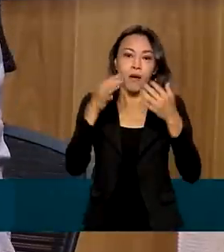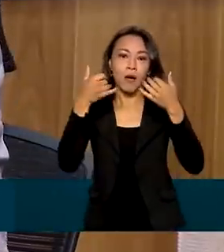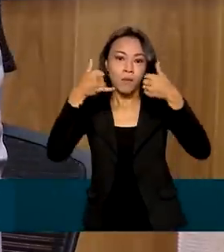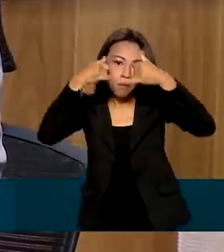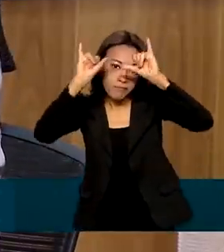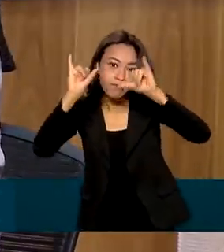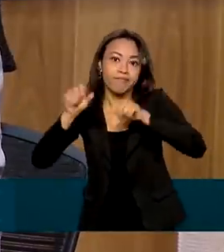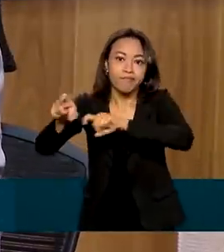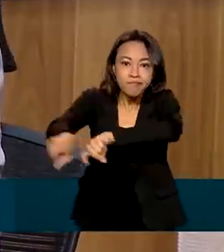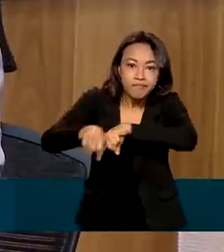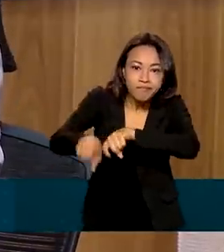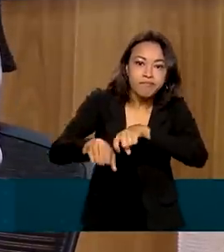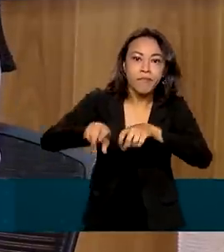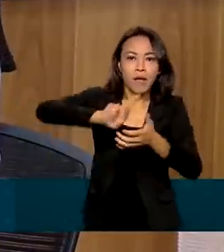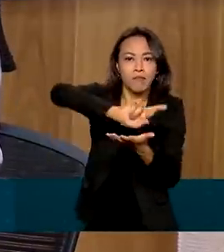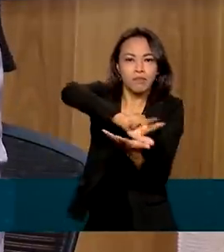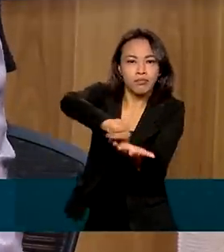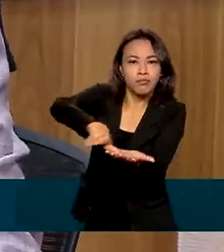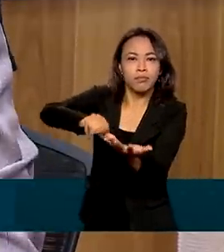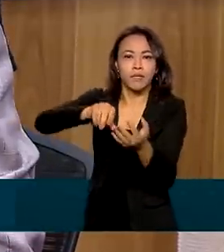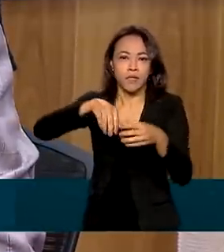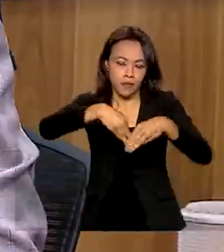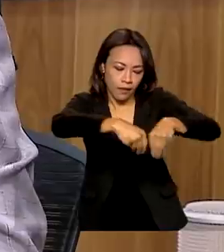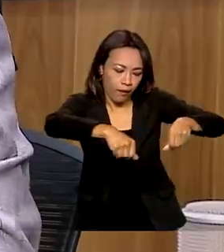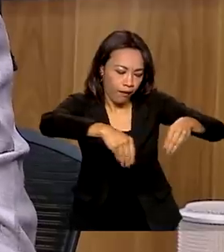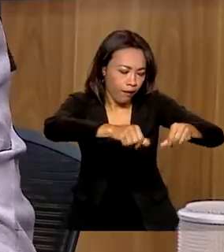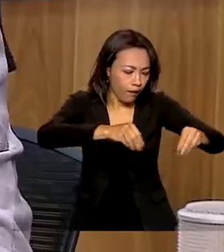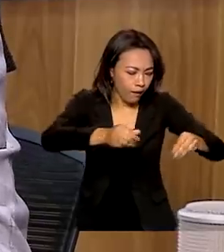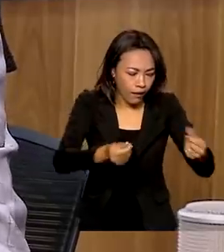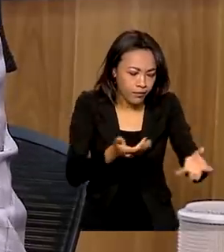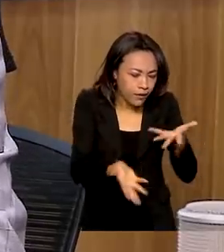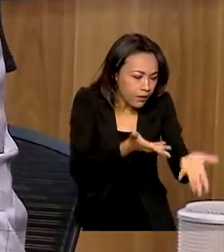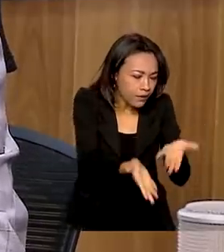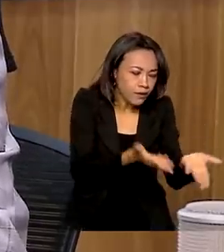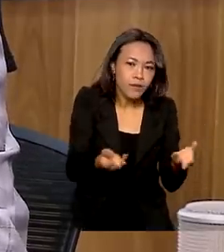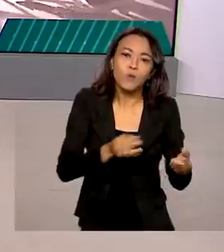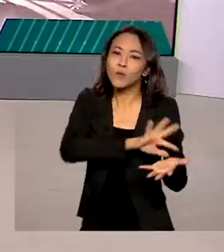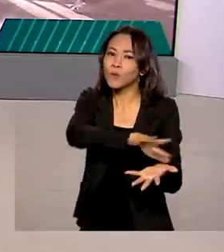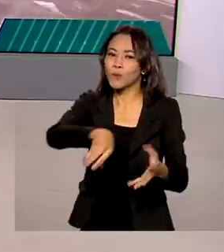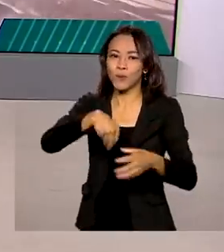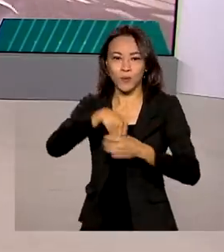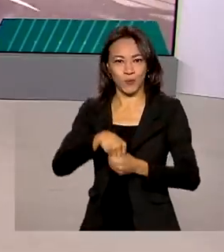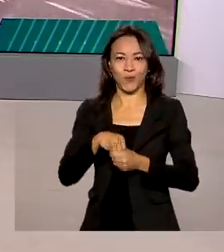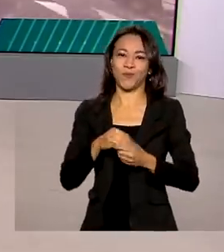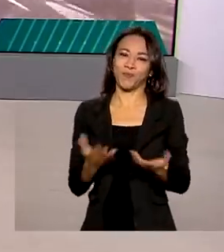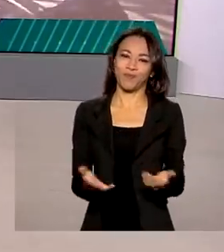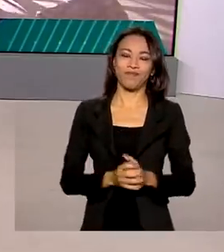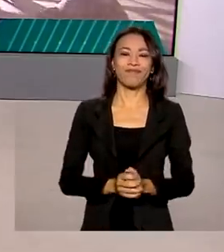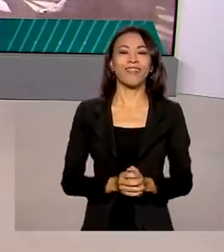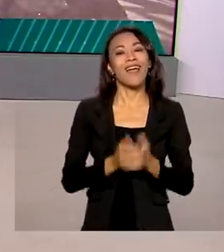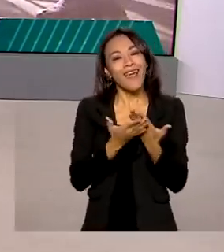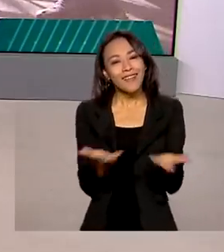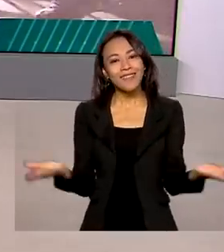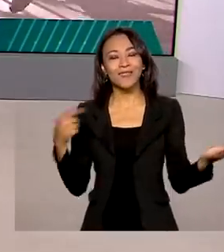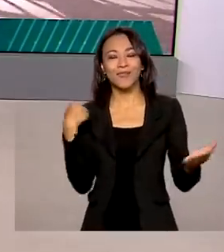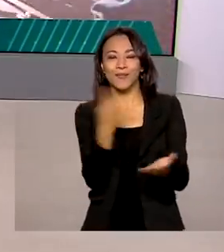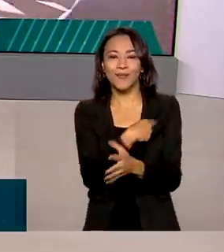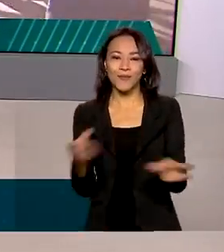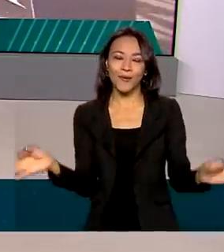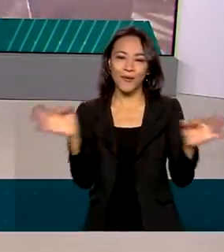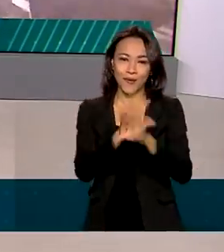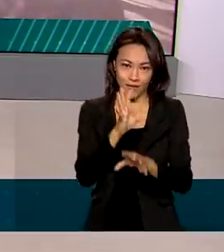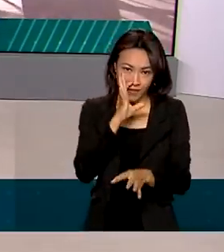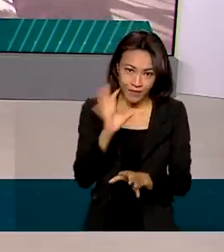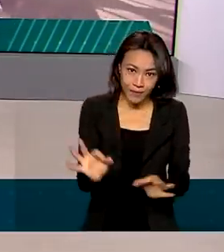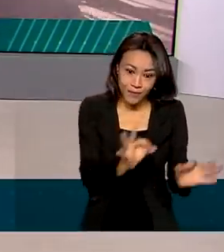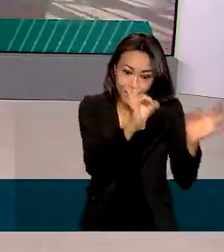também de agronomia, tudo na área técnica. É isso, o Brasil em Dia fica por aqui. Para rever